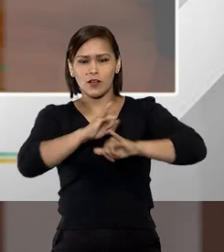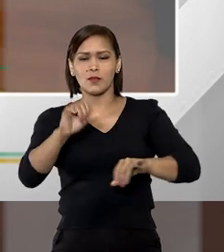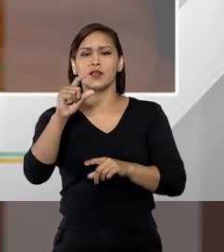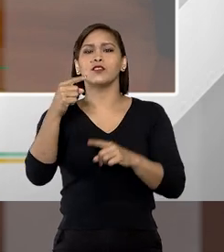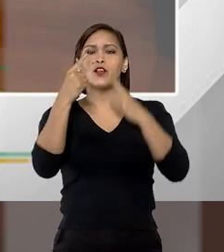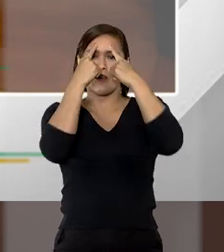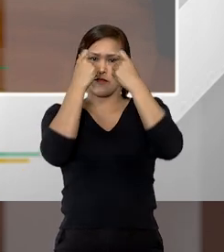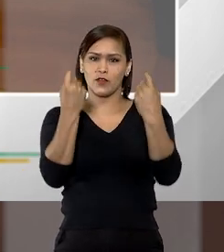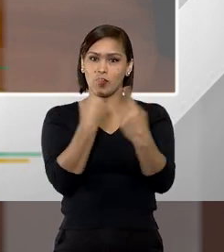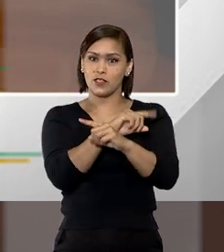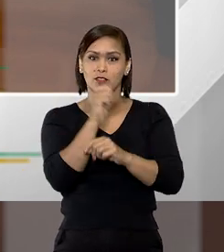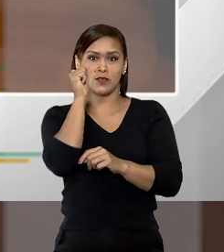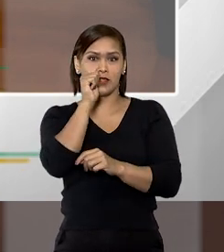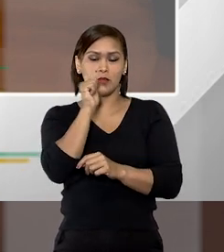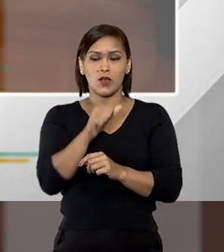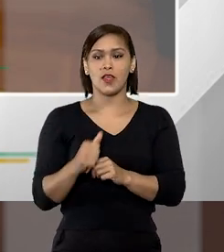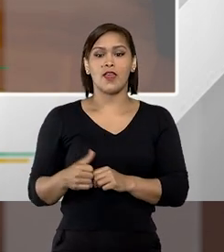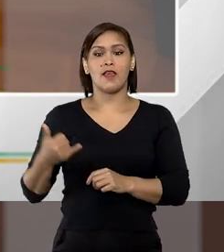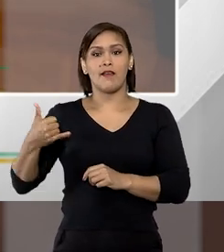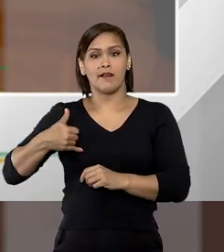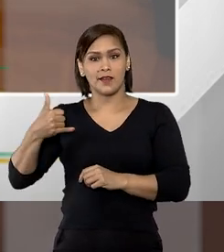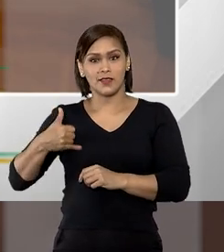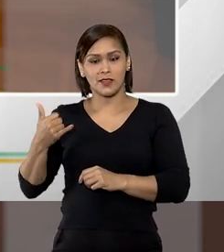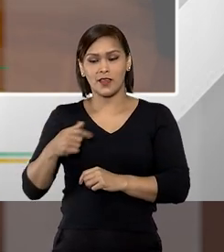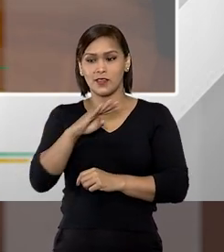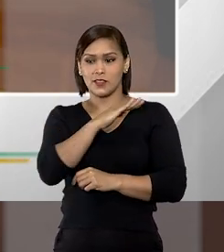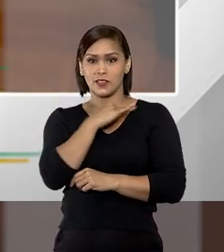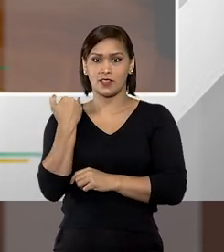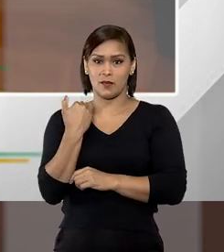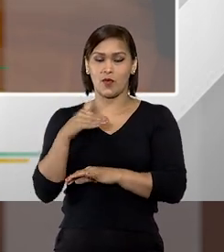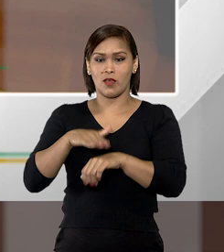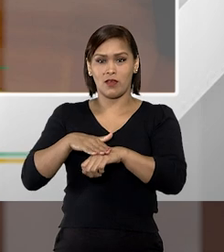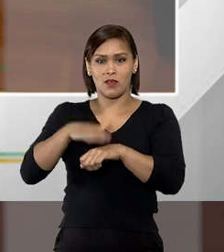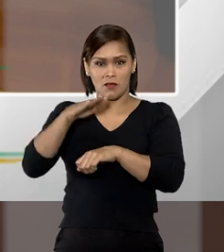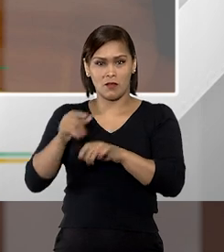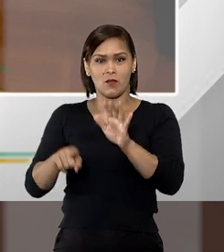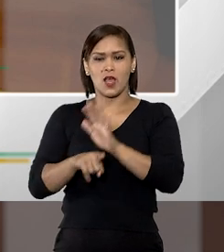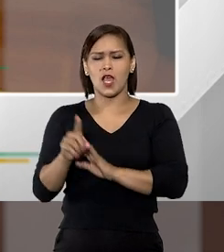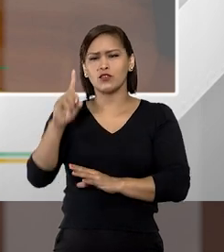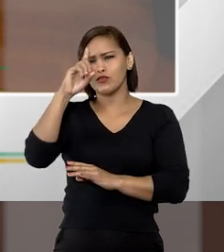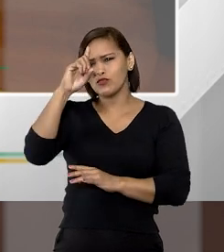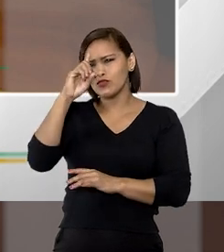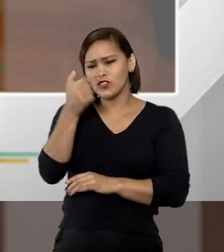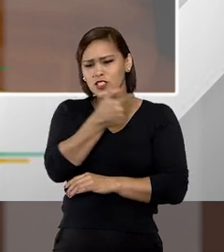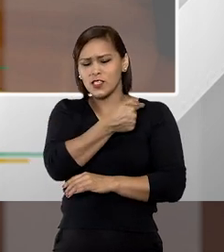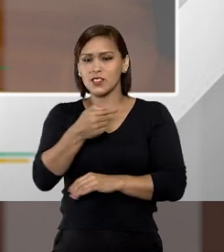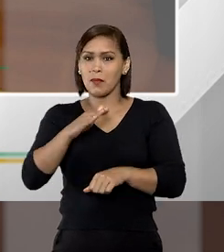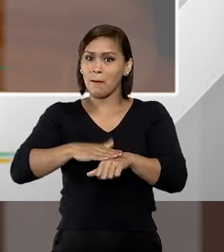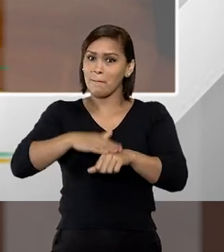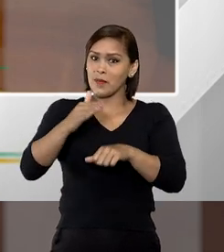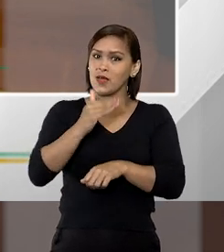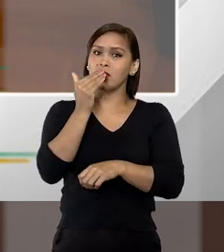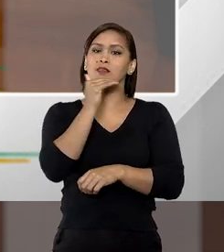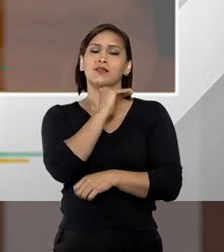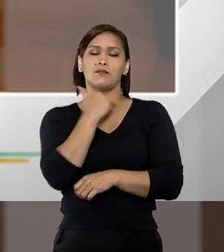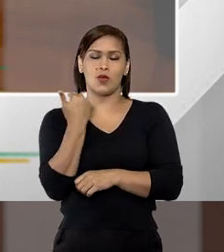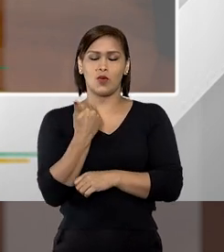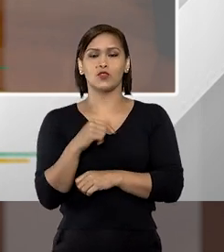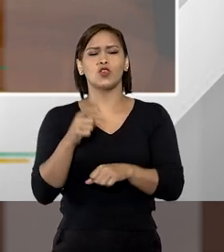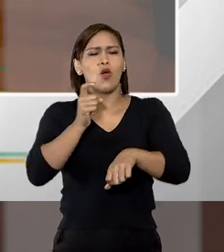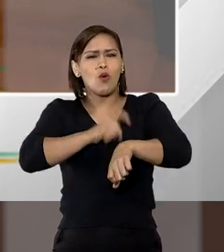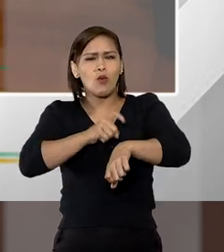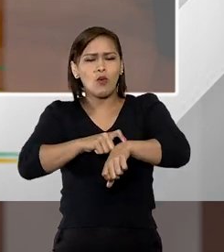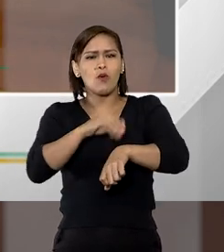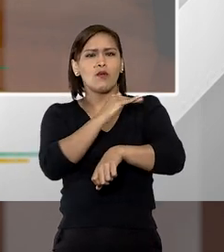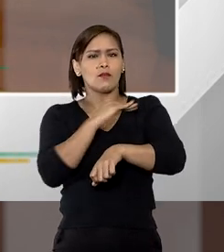a mulher, nós sabemos qual é a idade que essa mulher está morrendo mais, em que dia da semana mais mulheres morrem, qual é o horário que as